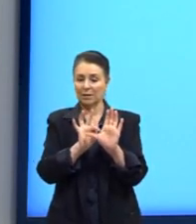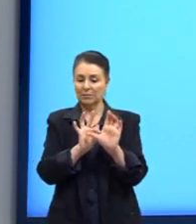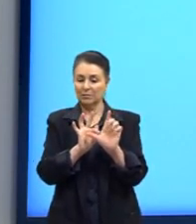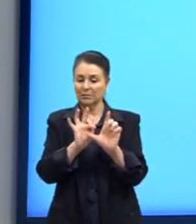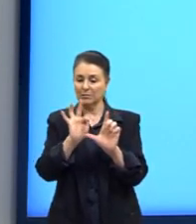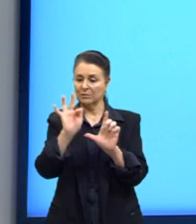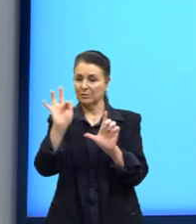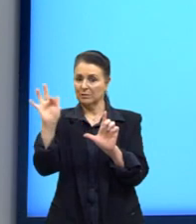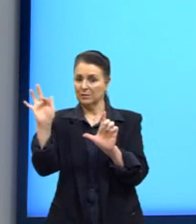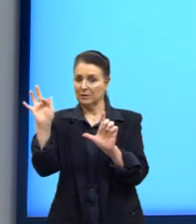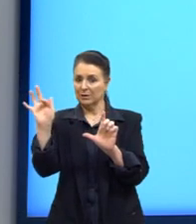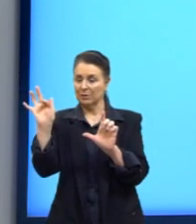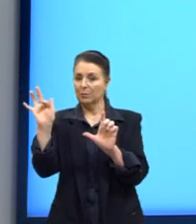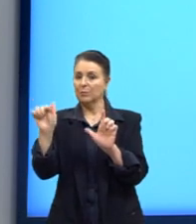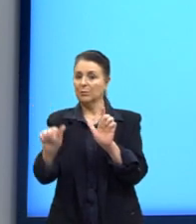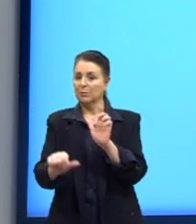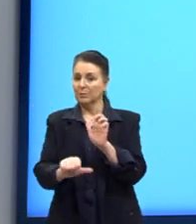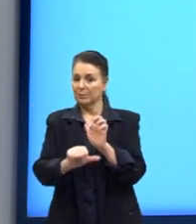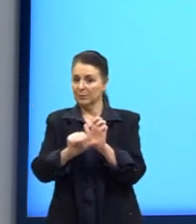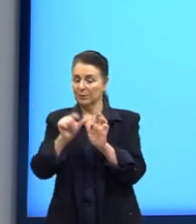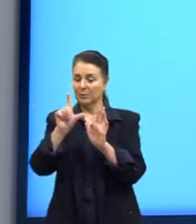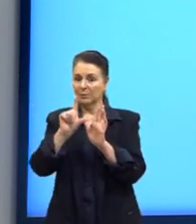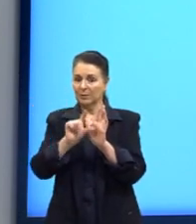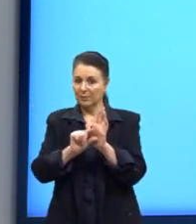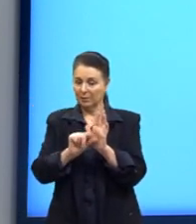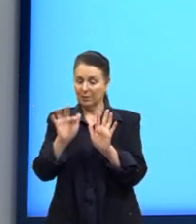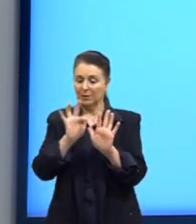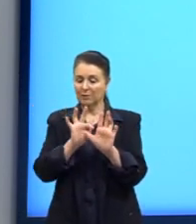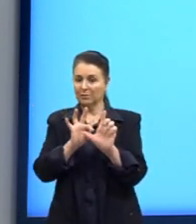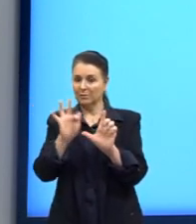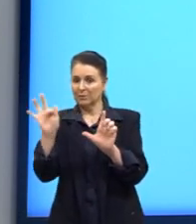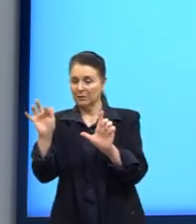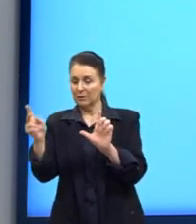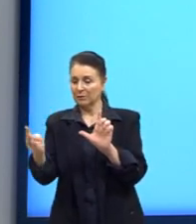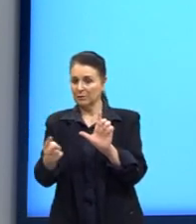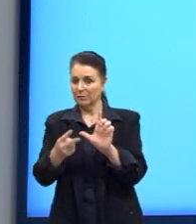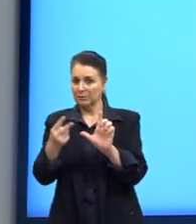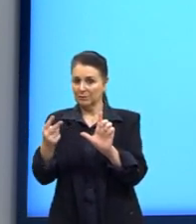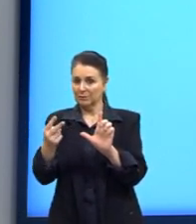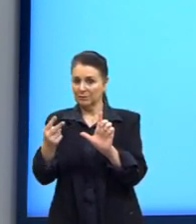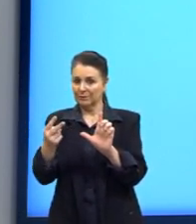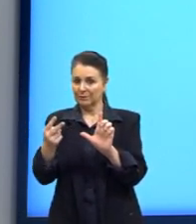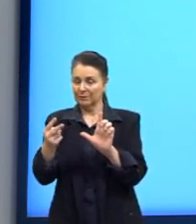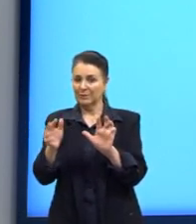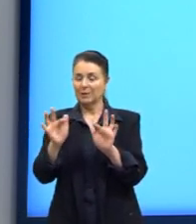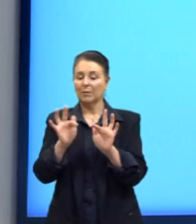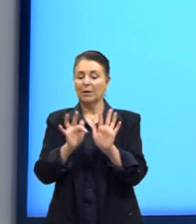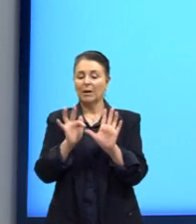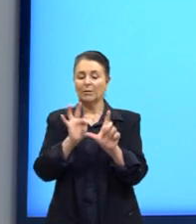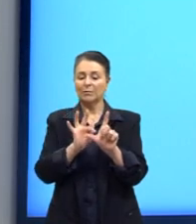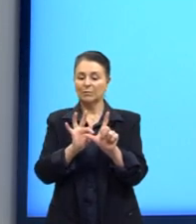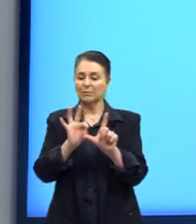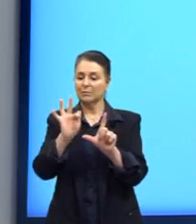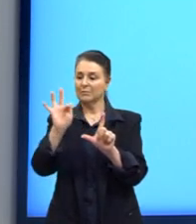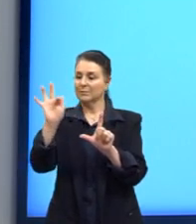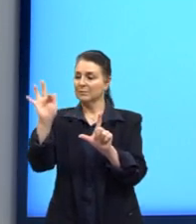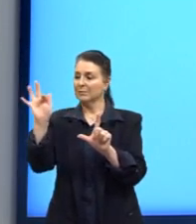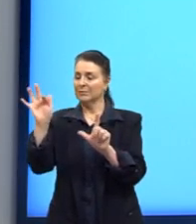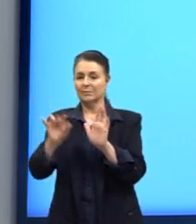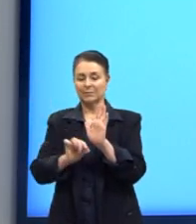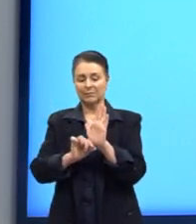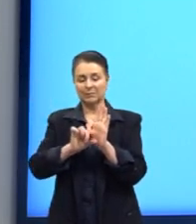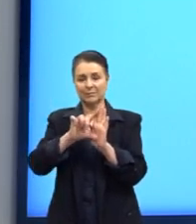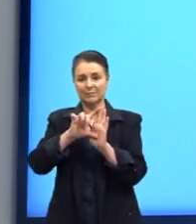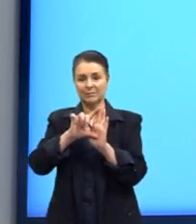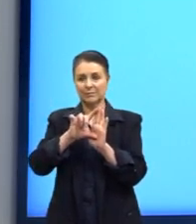A função do primeiro é menor que a função do segundo. O que define a nossa função ser crescente. E aqui nós